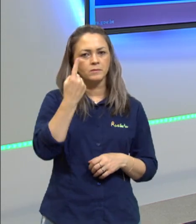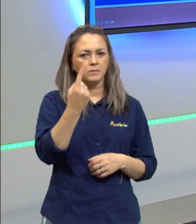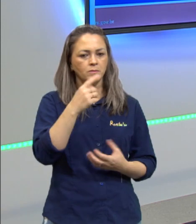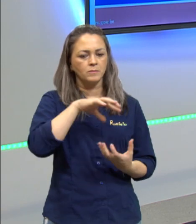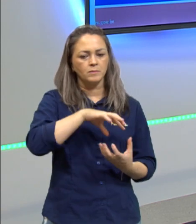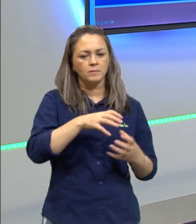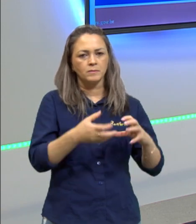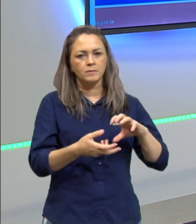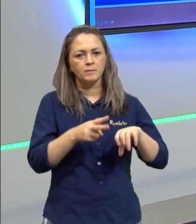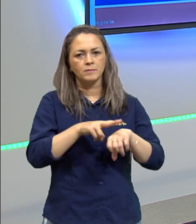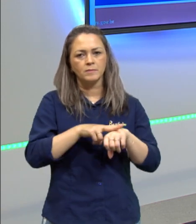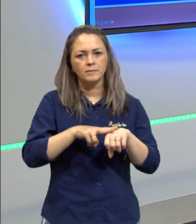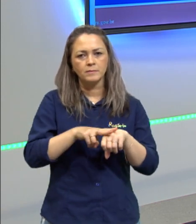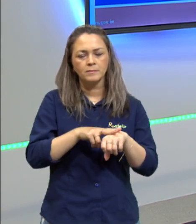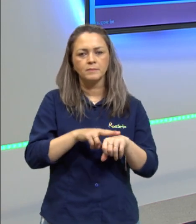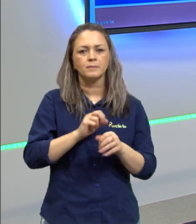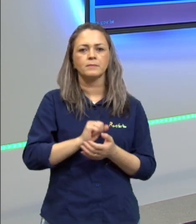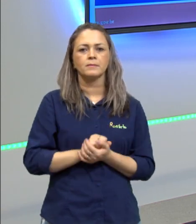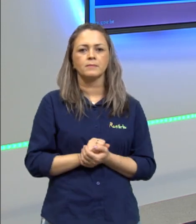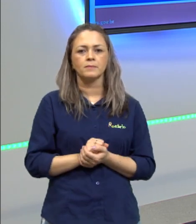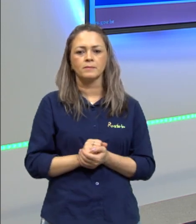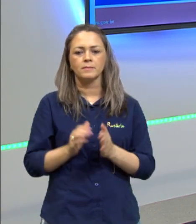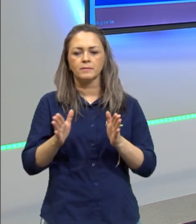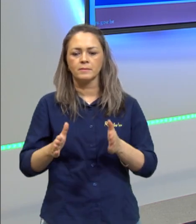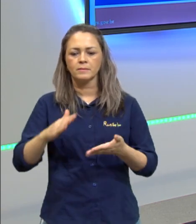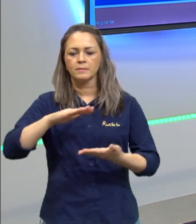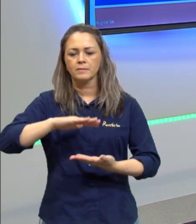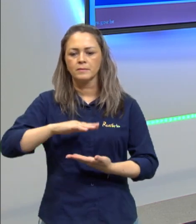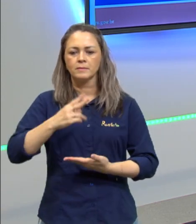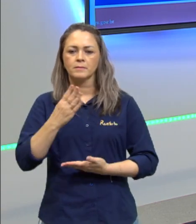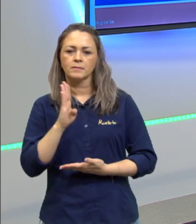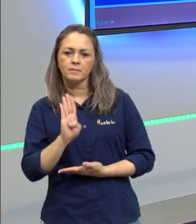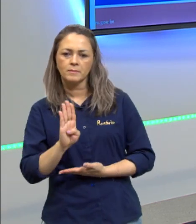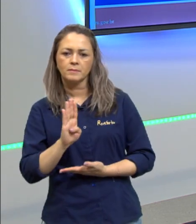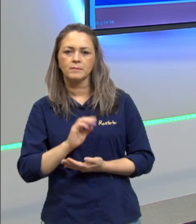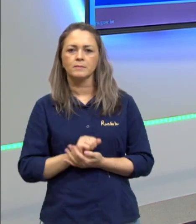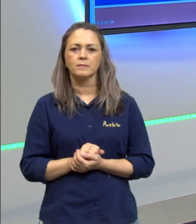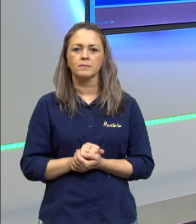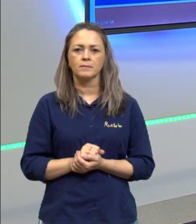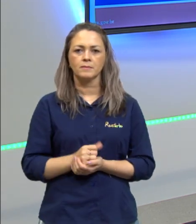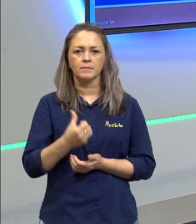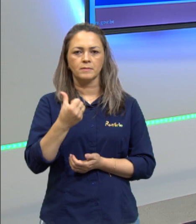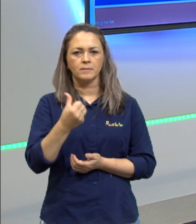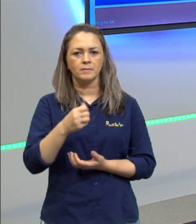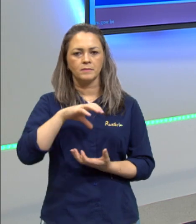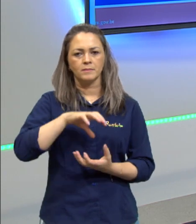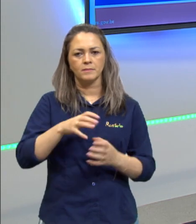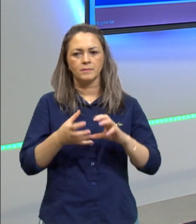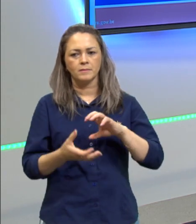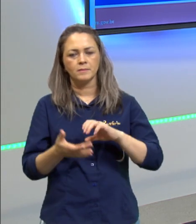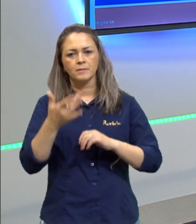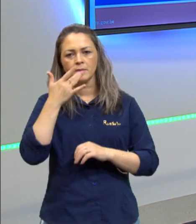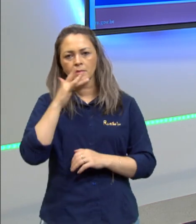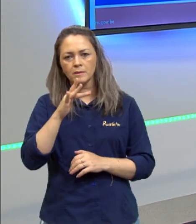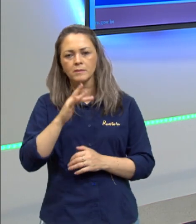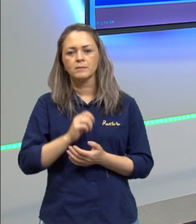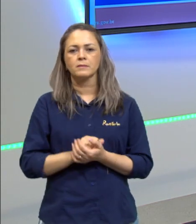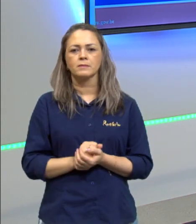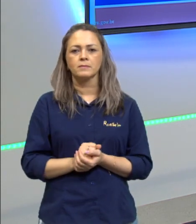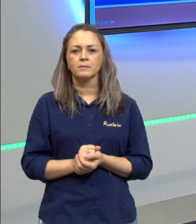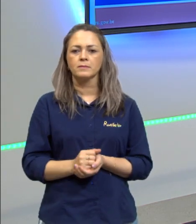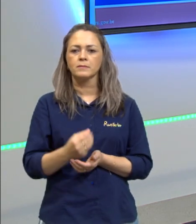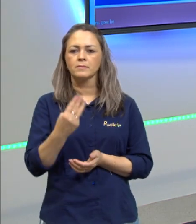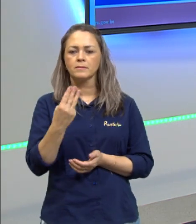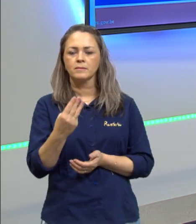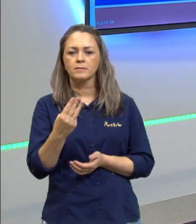verde na urna B nós temos seis bolas brancas três